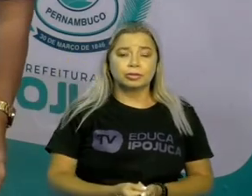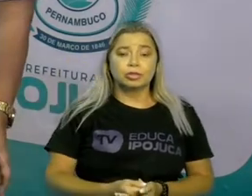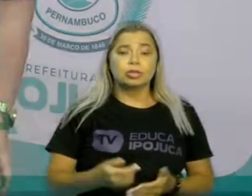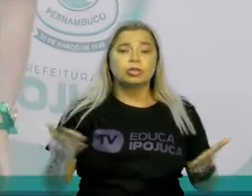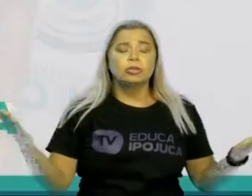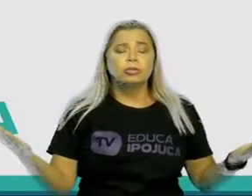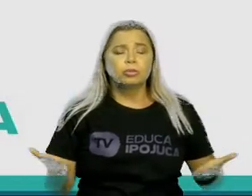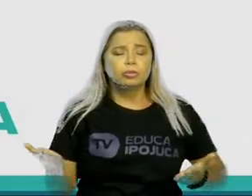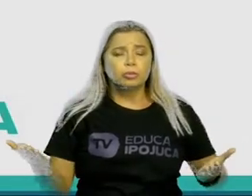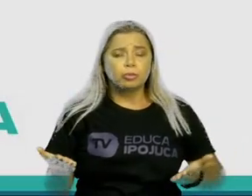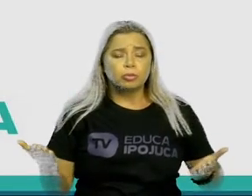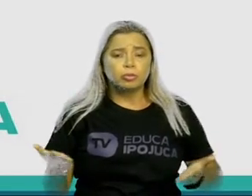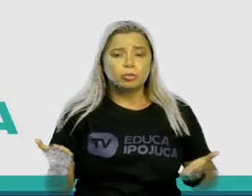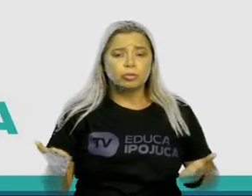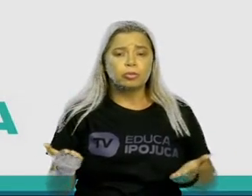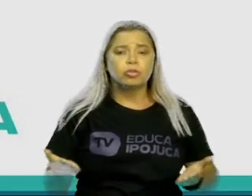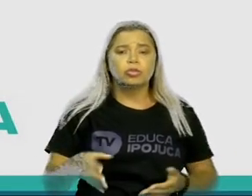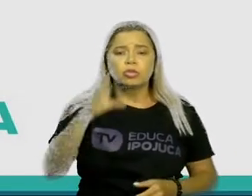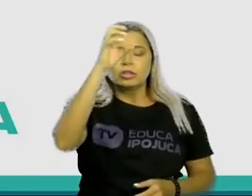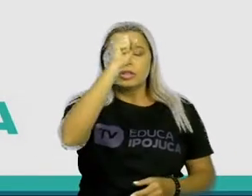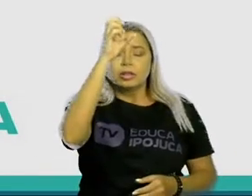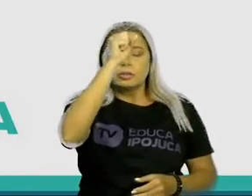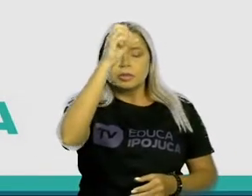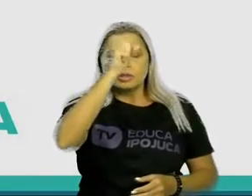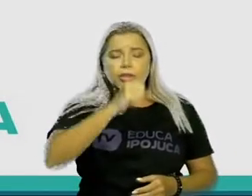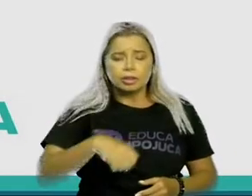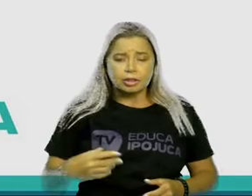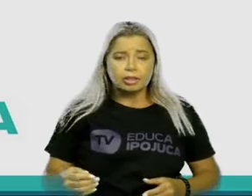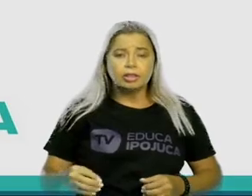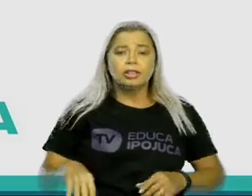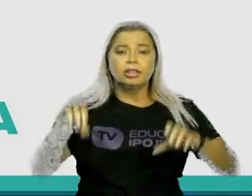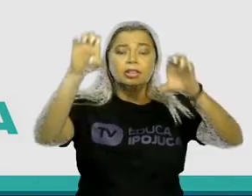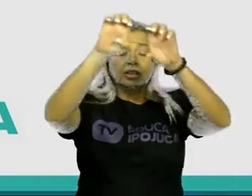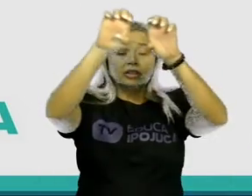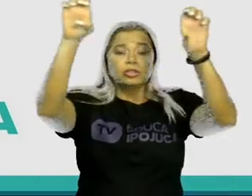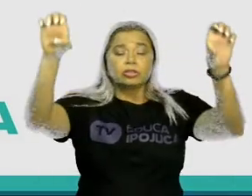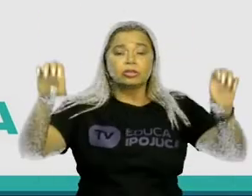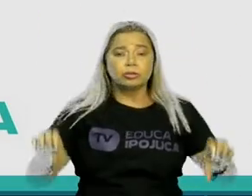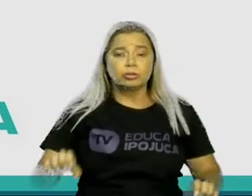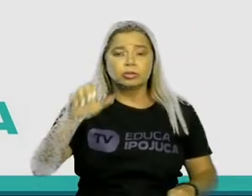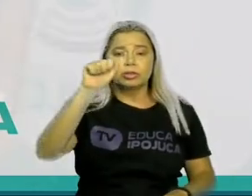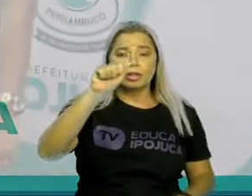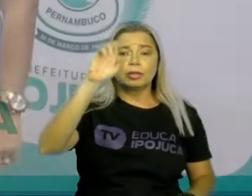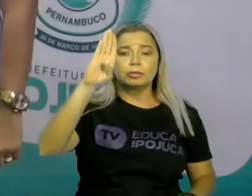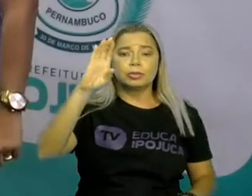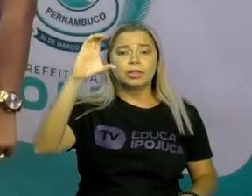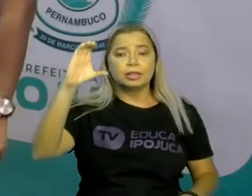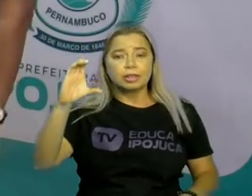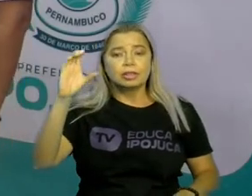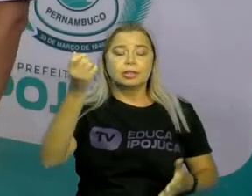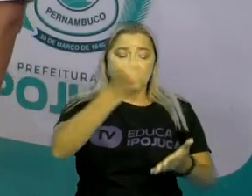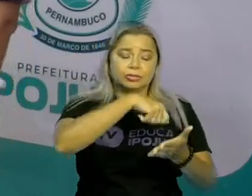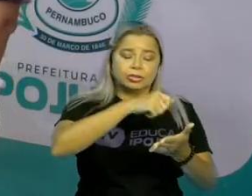a construção do sistema alfabético com convenções da escrita. Vamos lá?